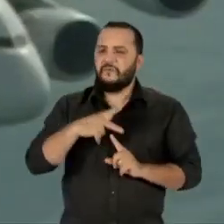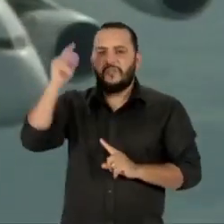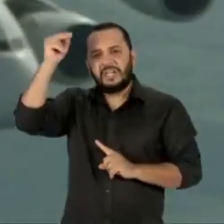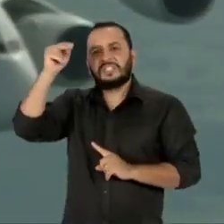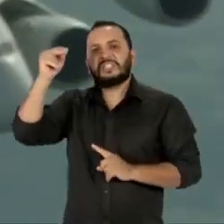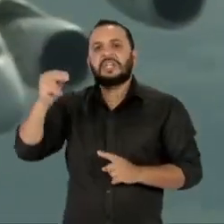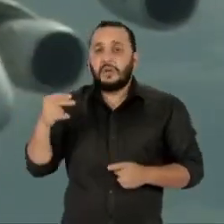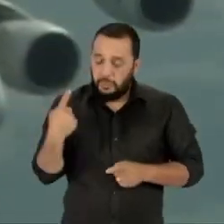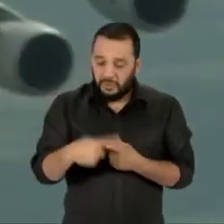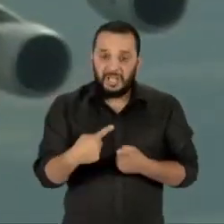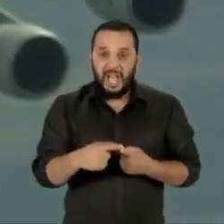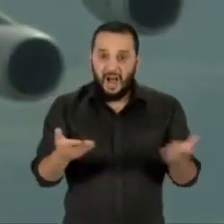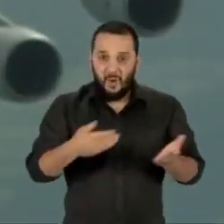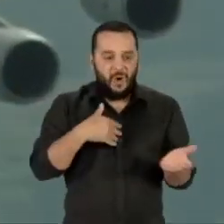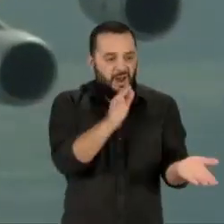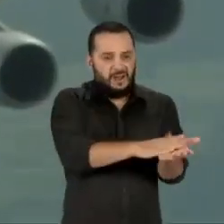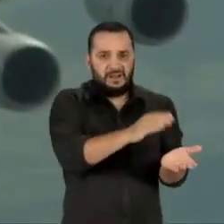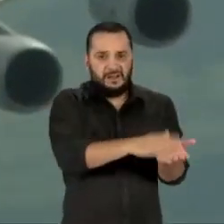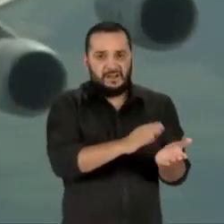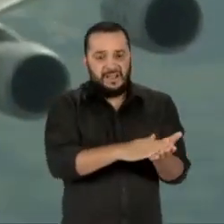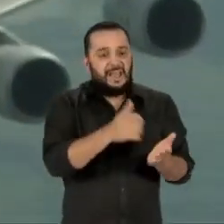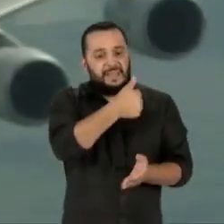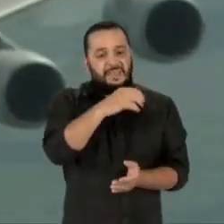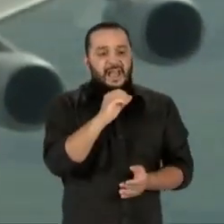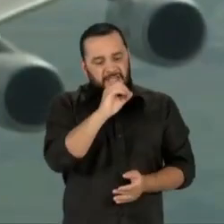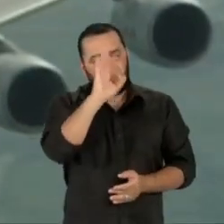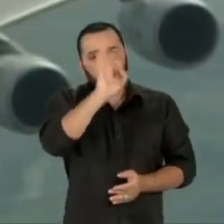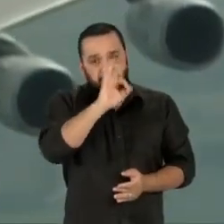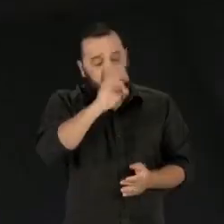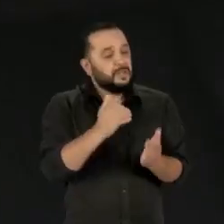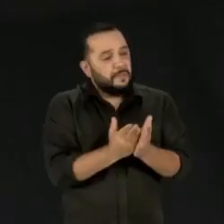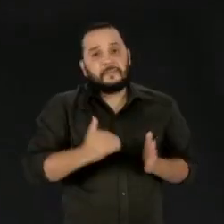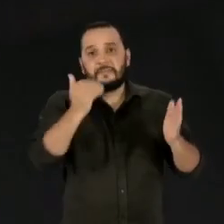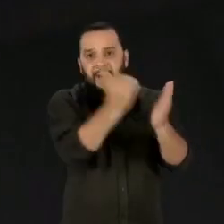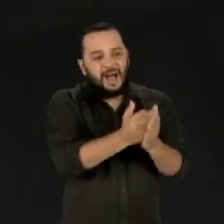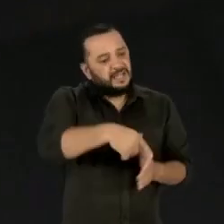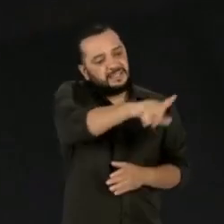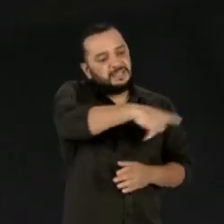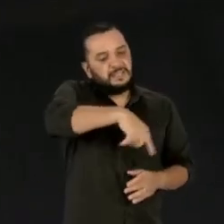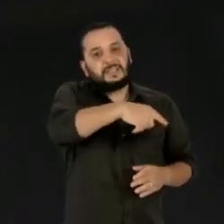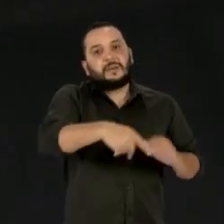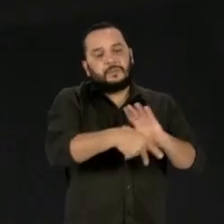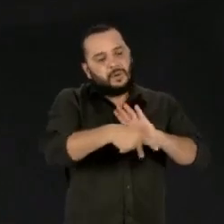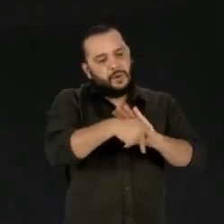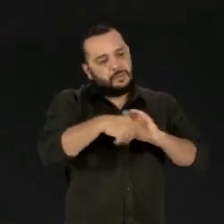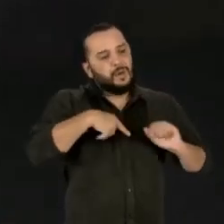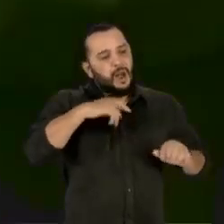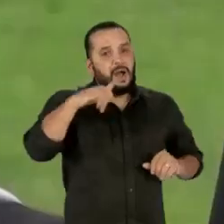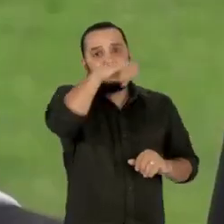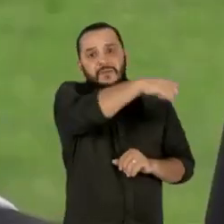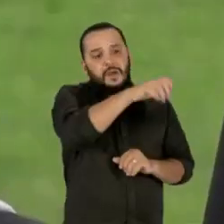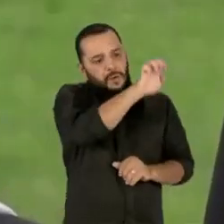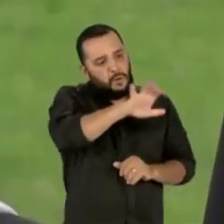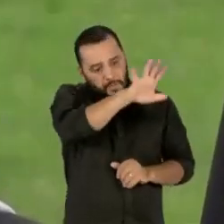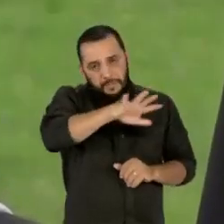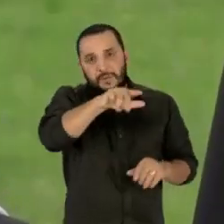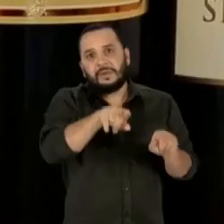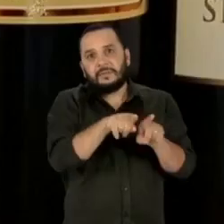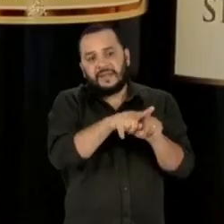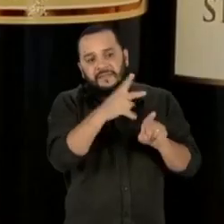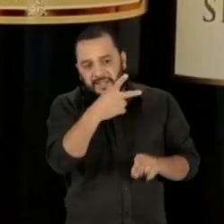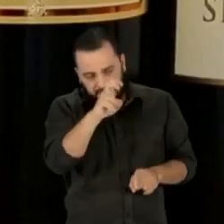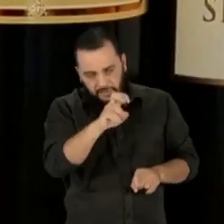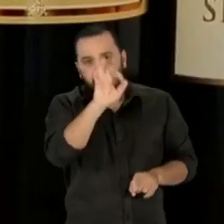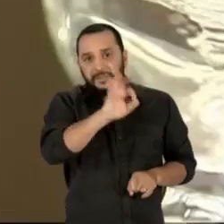que agora vão cobrar 10% a mais sobre aviões europeus e 25% sobre os demais produtos, que incluem